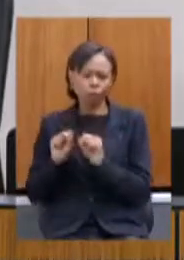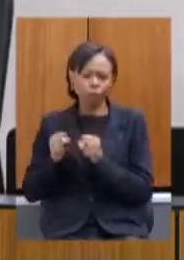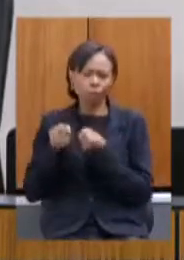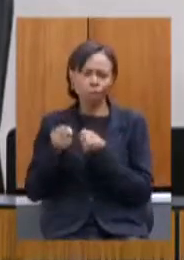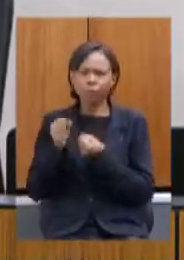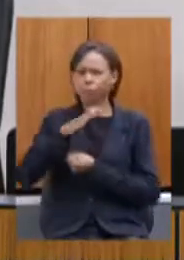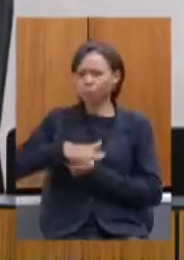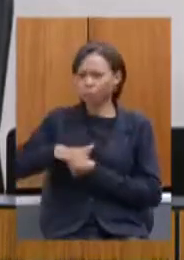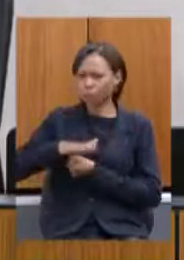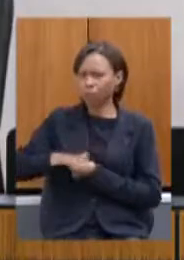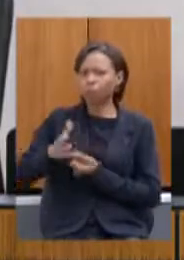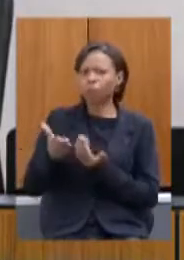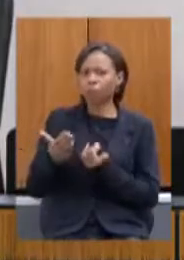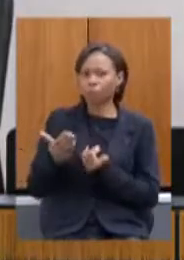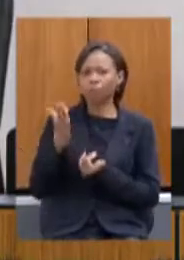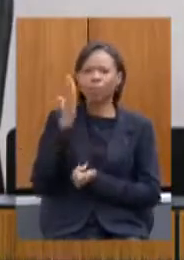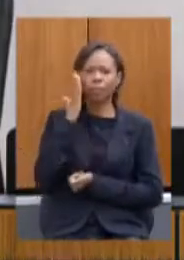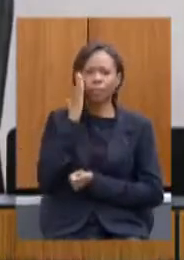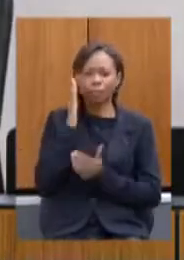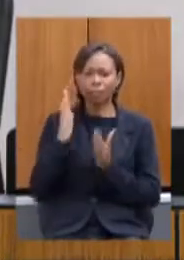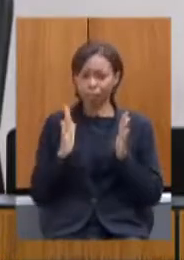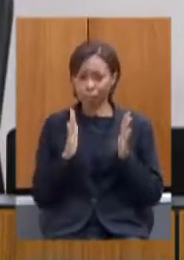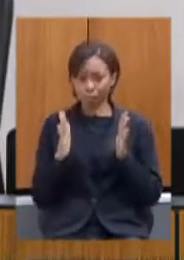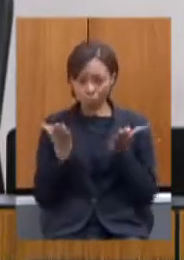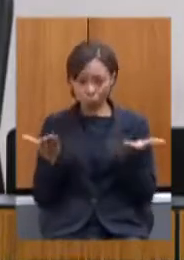pandemia a deputada houve aumento